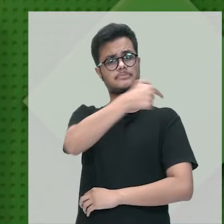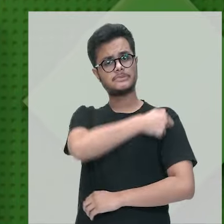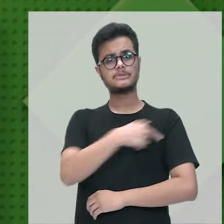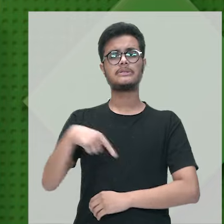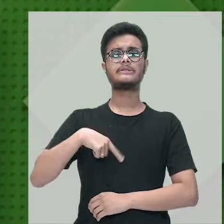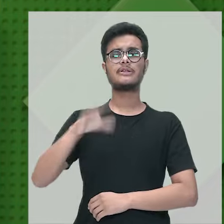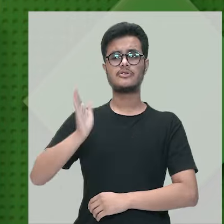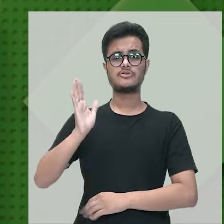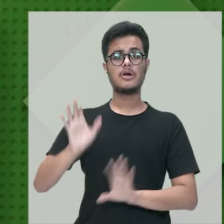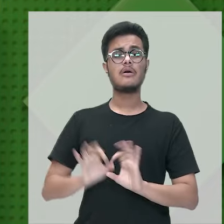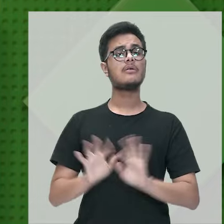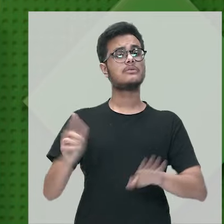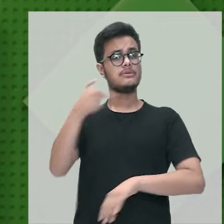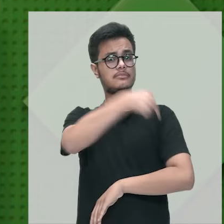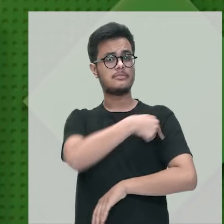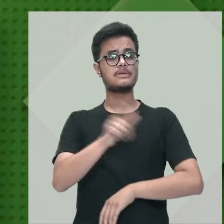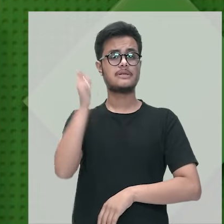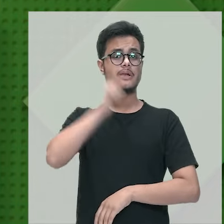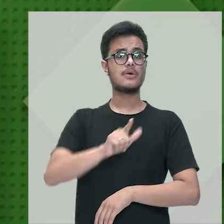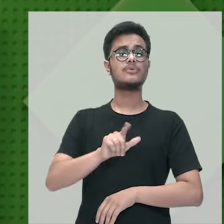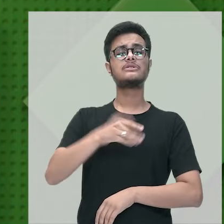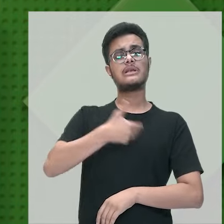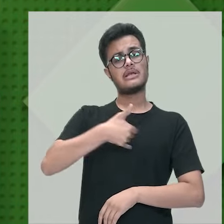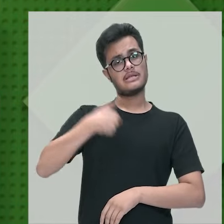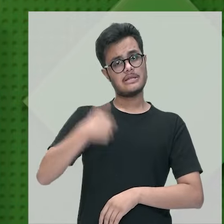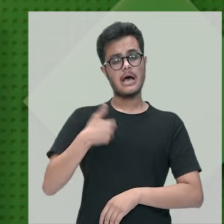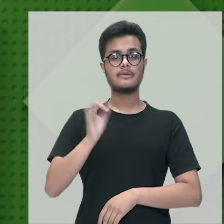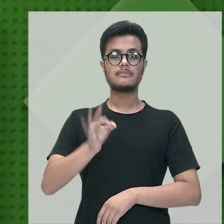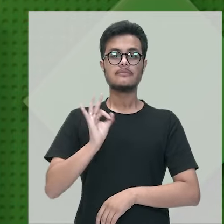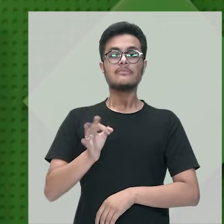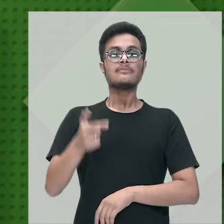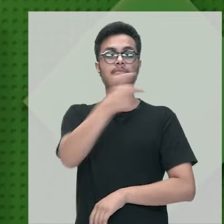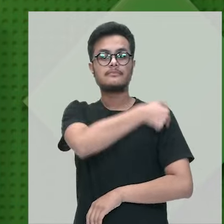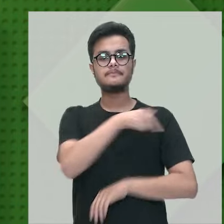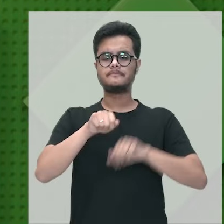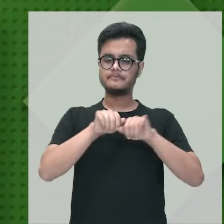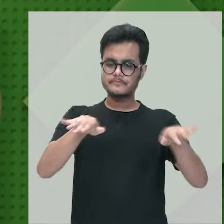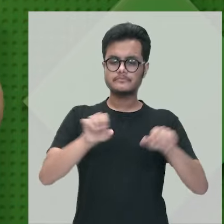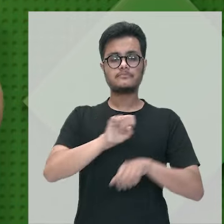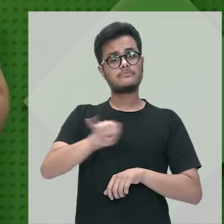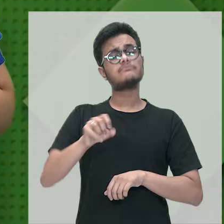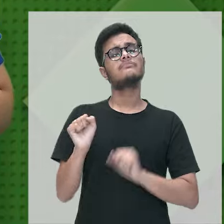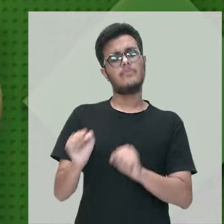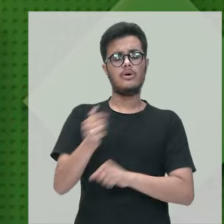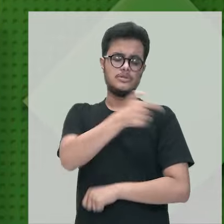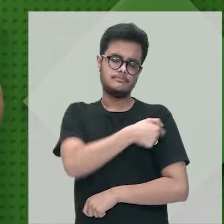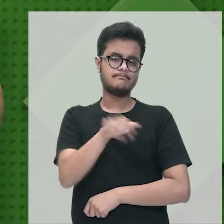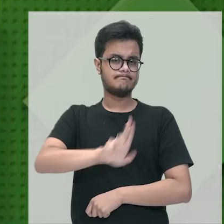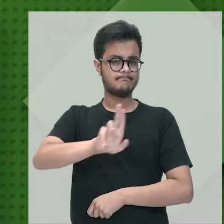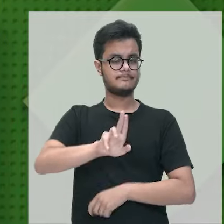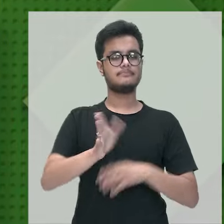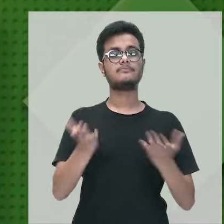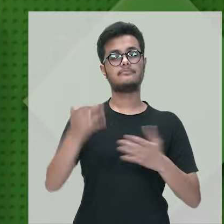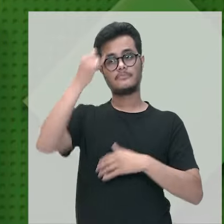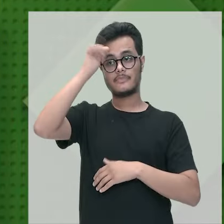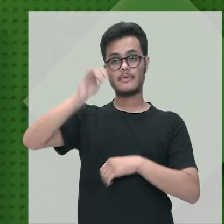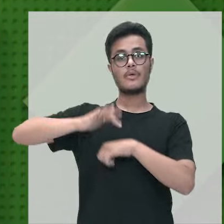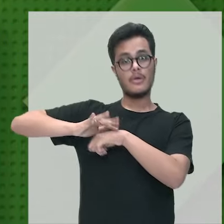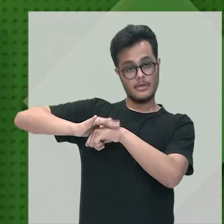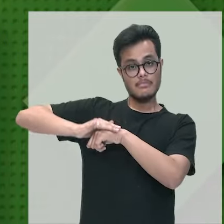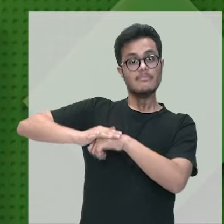está sendo disponibilizado para você para sua faixa etária essa vacina e se possível já tomá-la para evitar